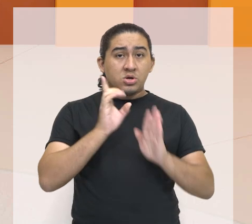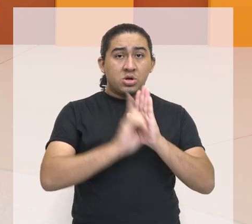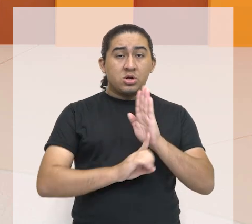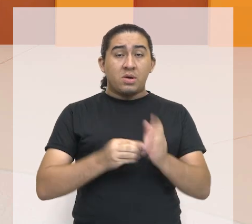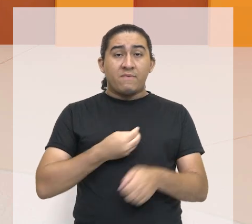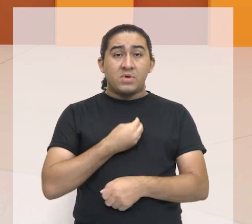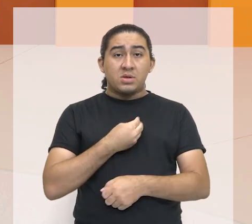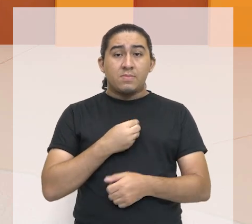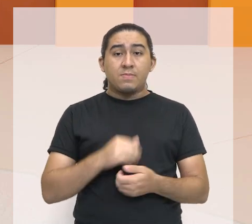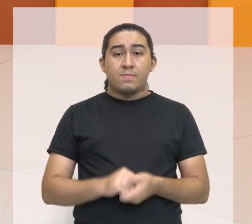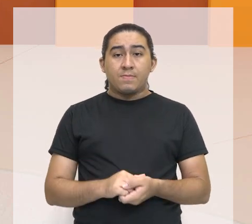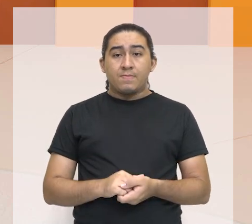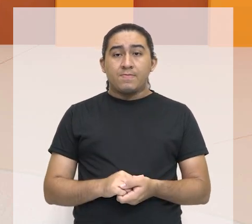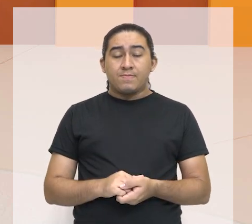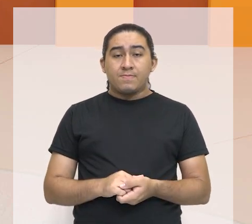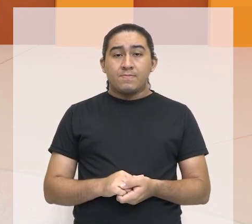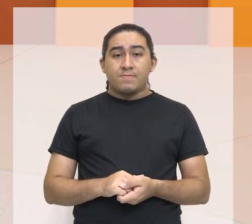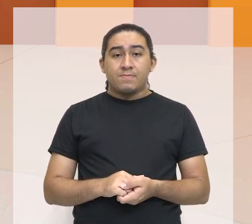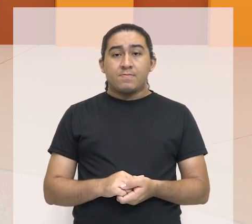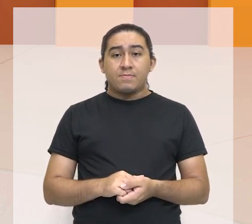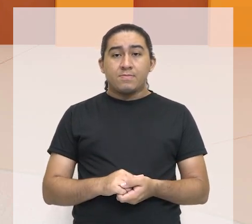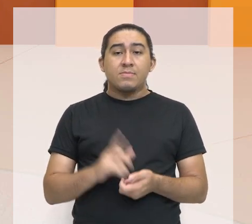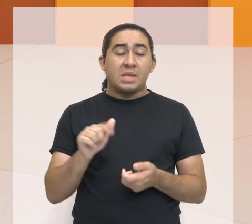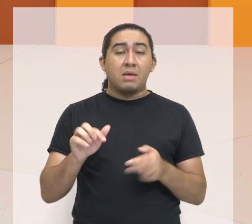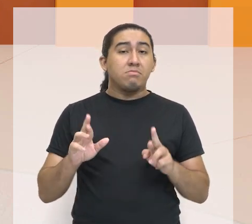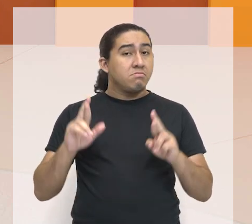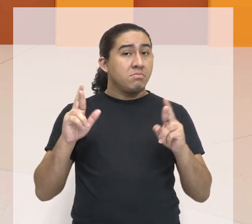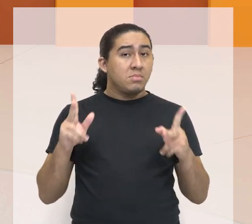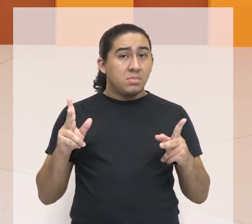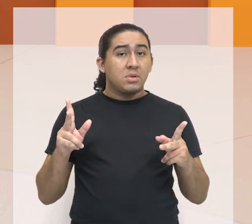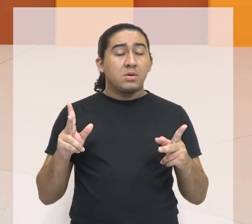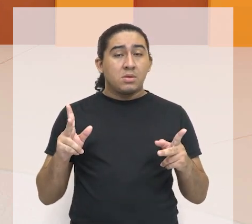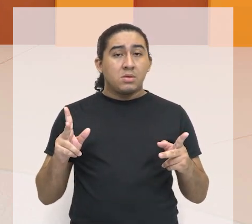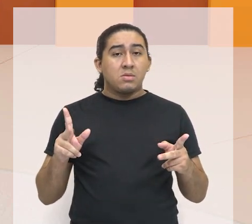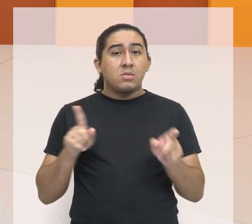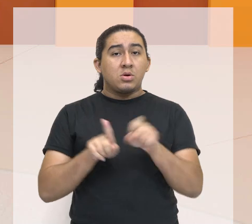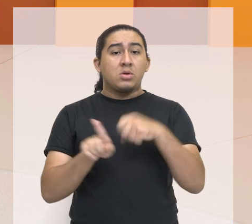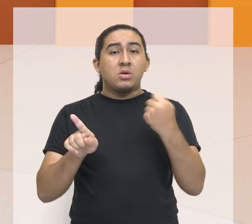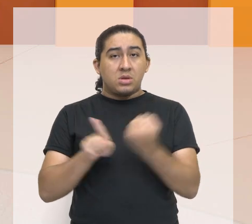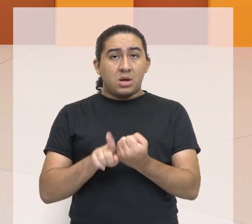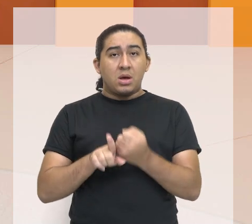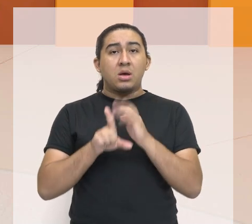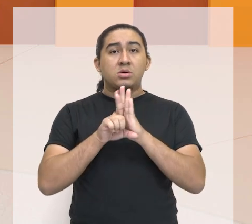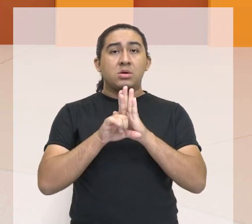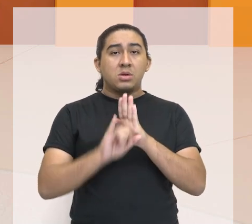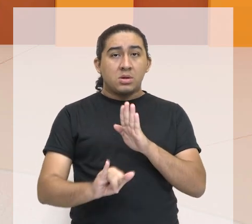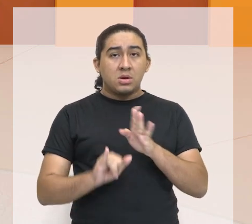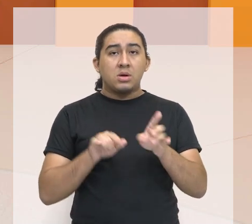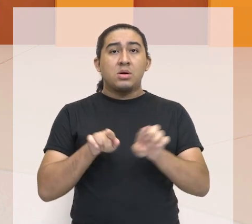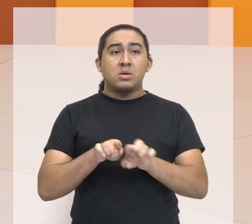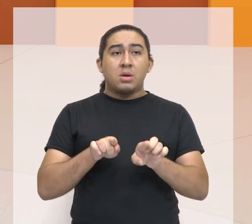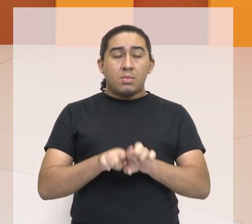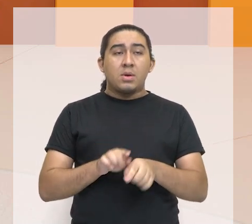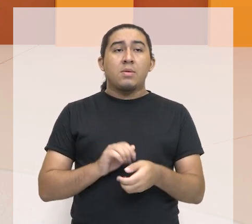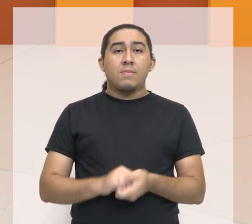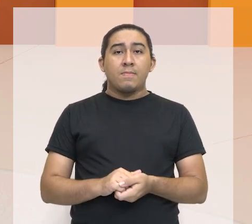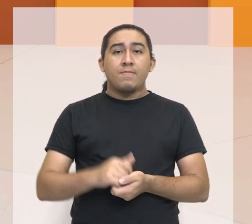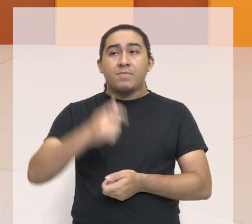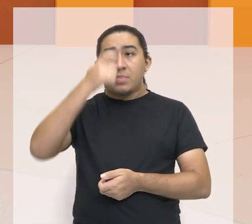Isso é polêmico, gera-se polêmica nas sociedades, nas leis, na moral.